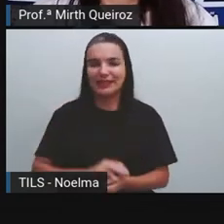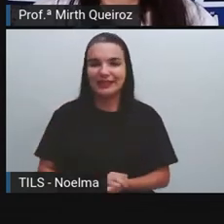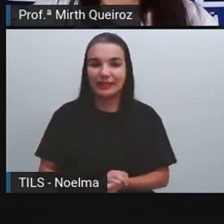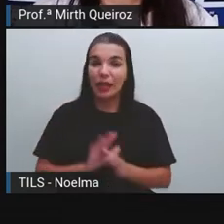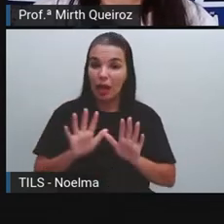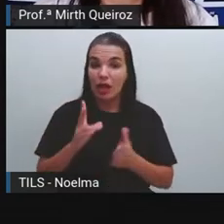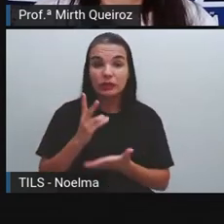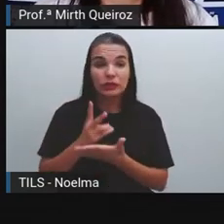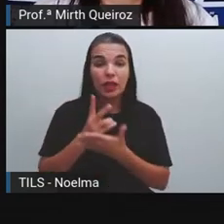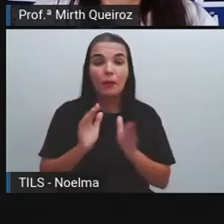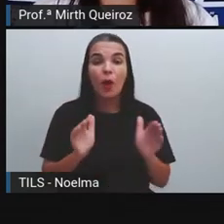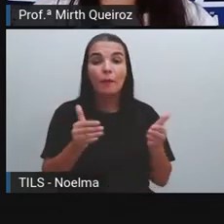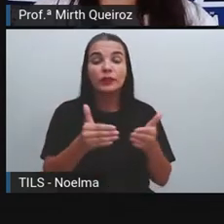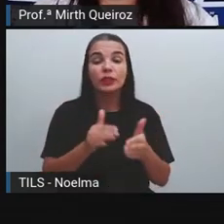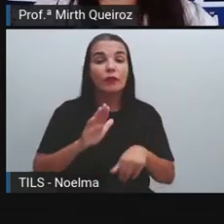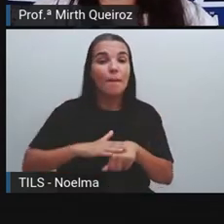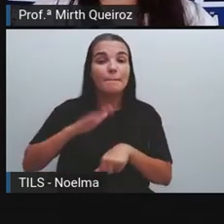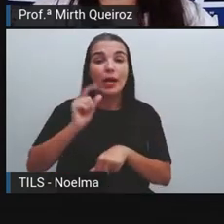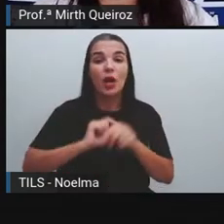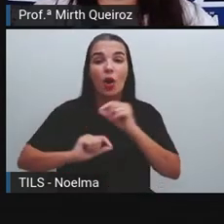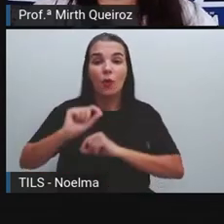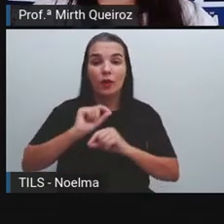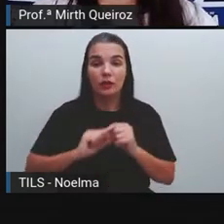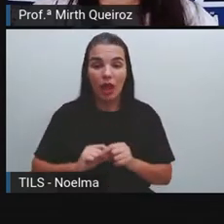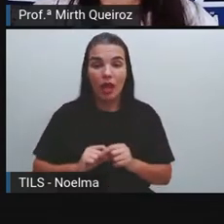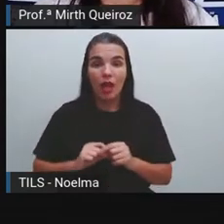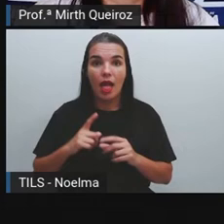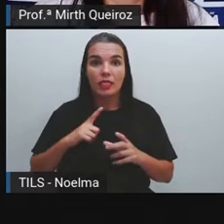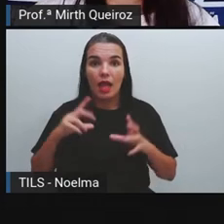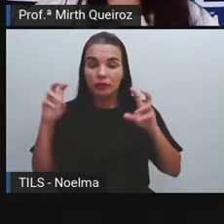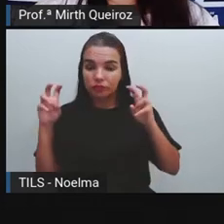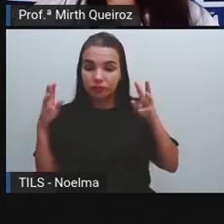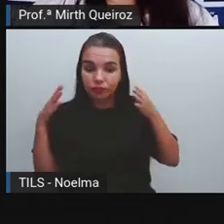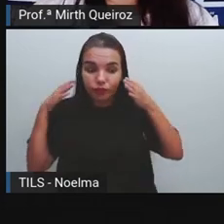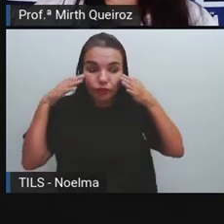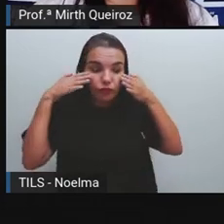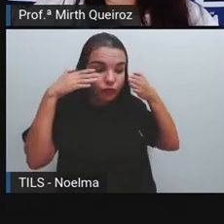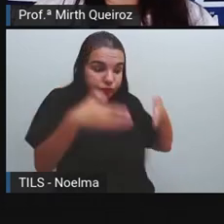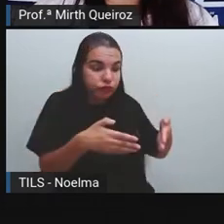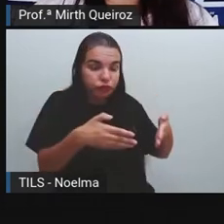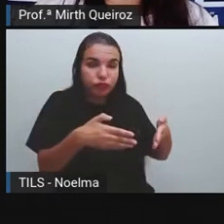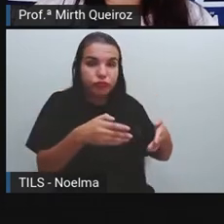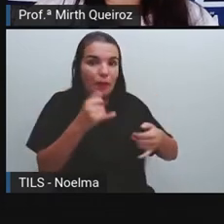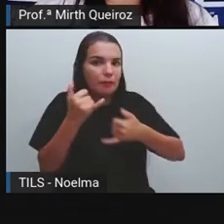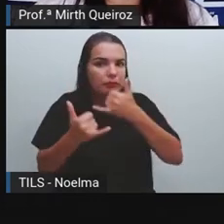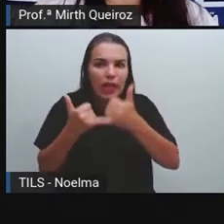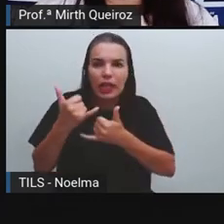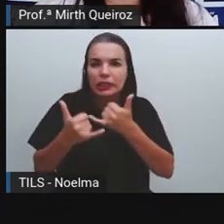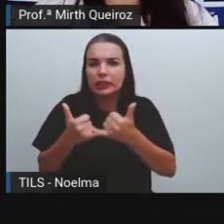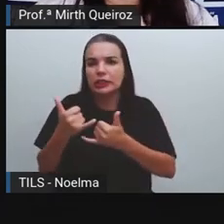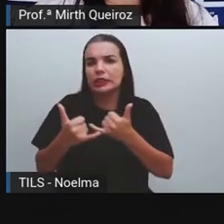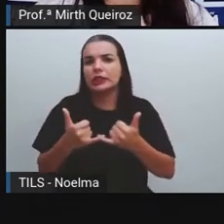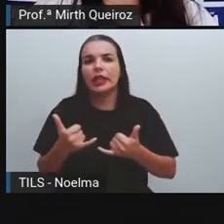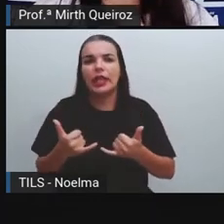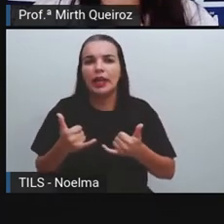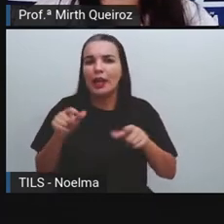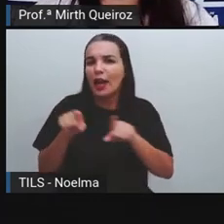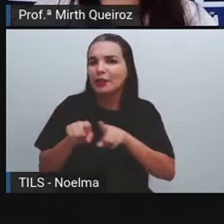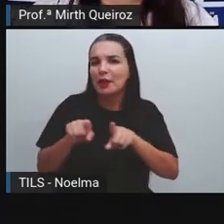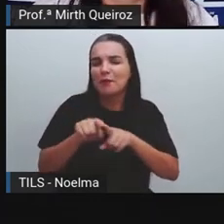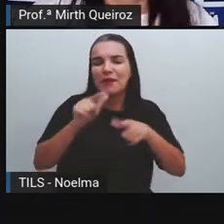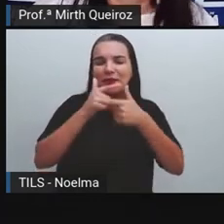Geralmente, o objetivo maior de uma história em quadrinho é de entretenimento, para que a gente possa se